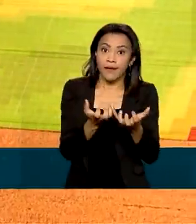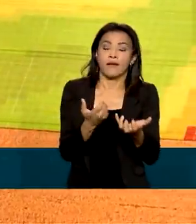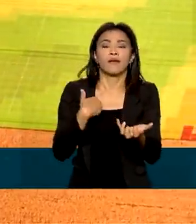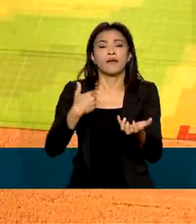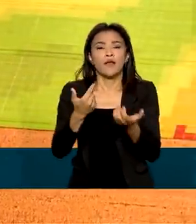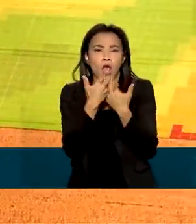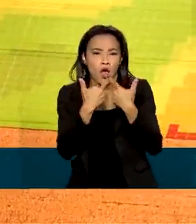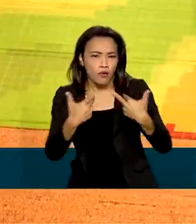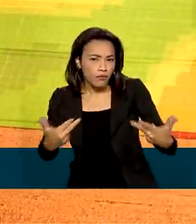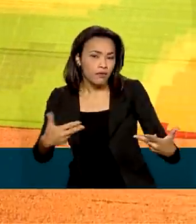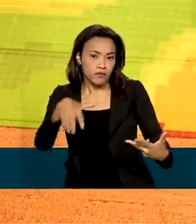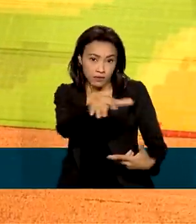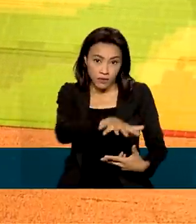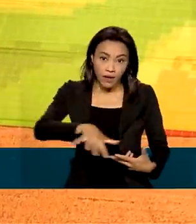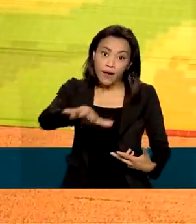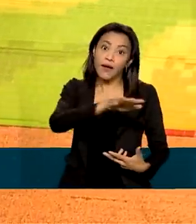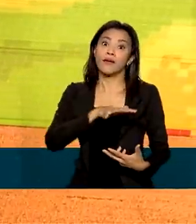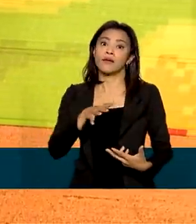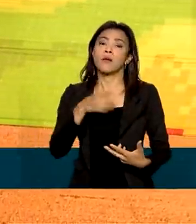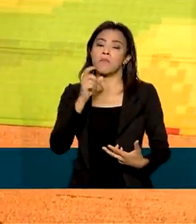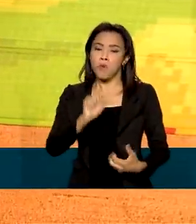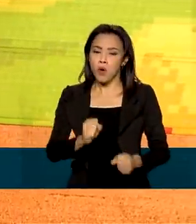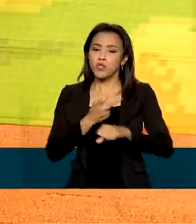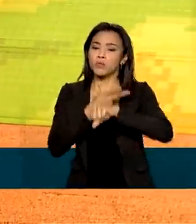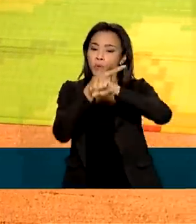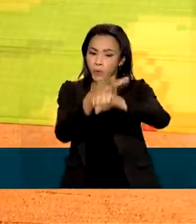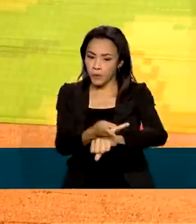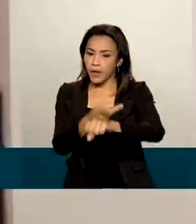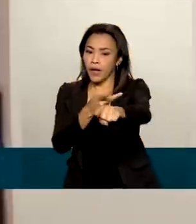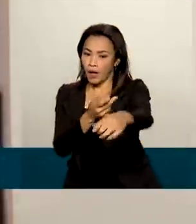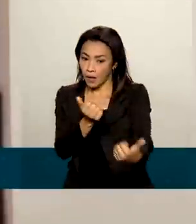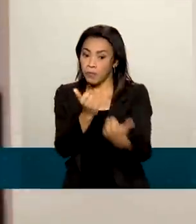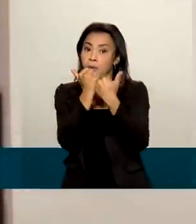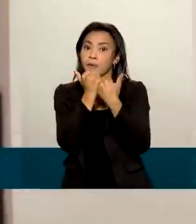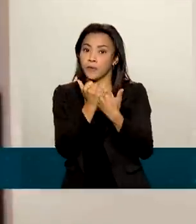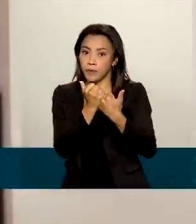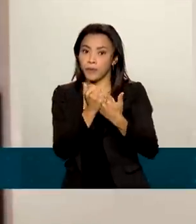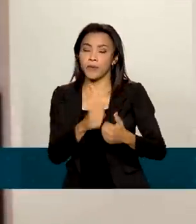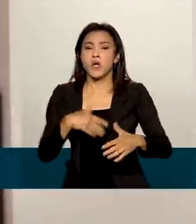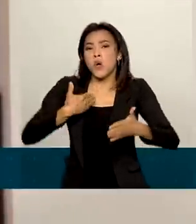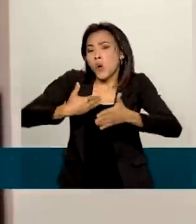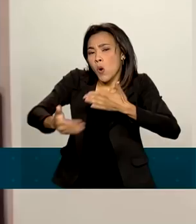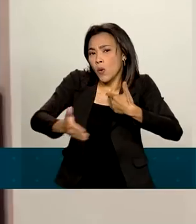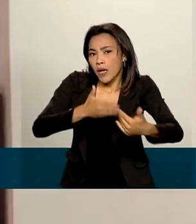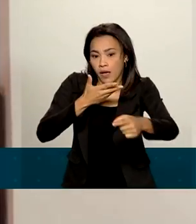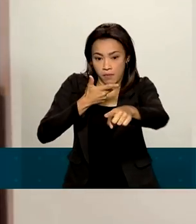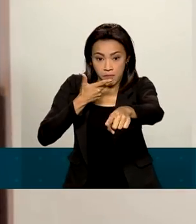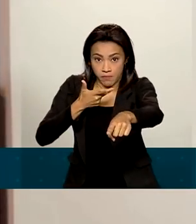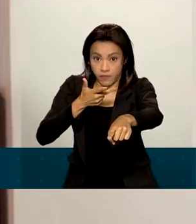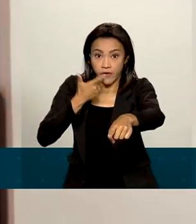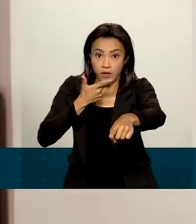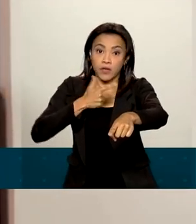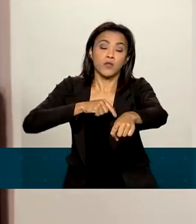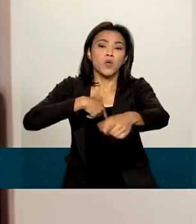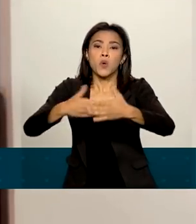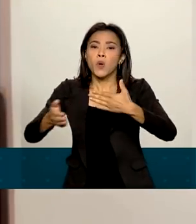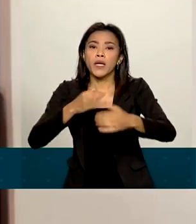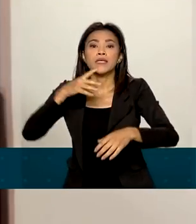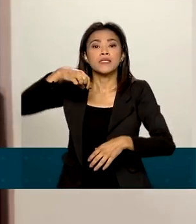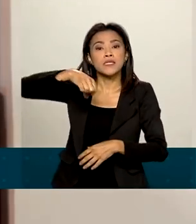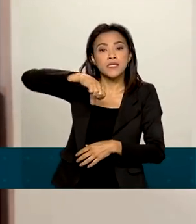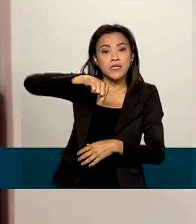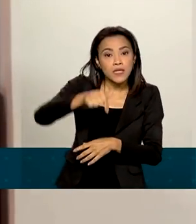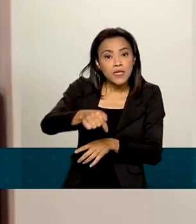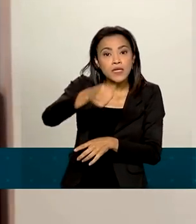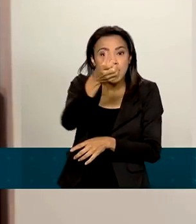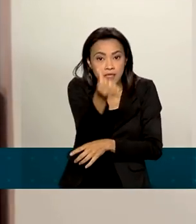mais competitivo pode buscar a assessoria da Embrapi. Qualquer empresário pode procurar uma das 76 unidades da Embrapi que